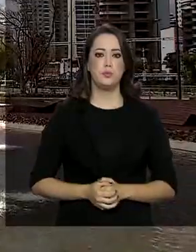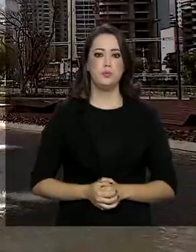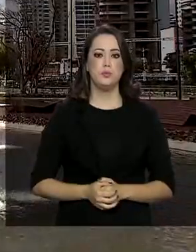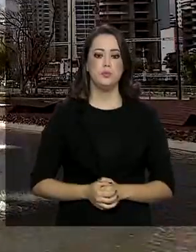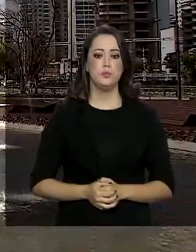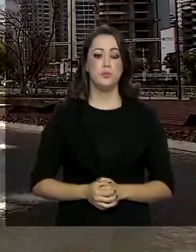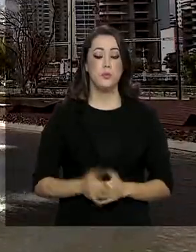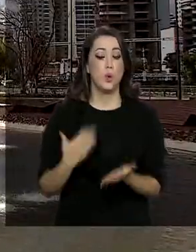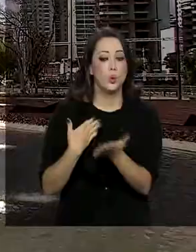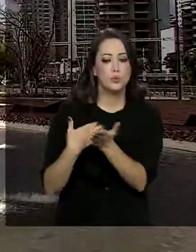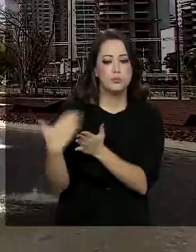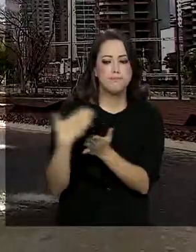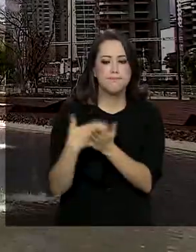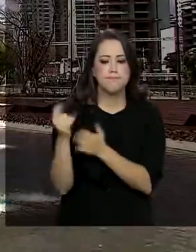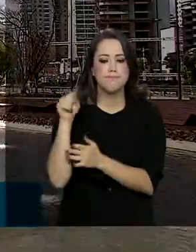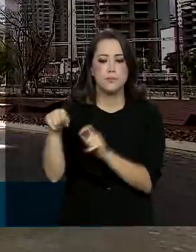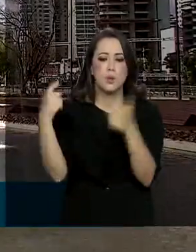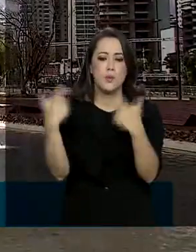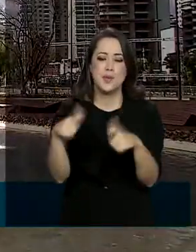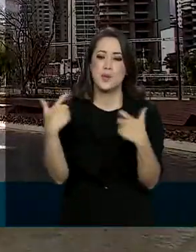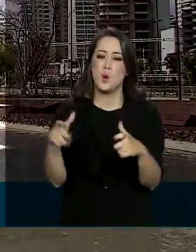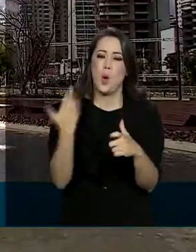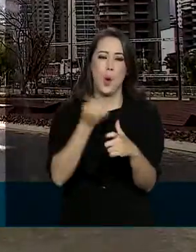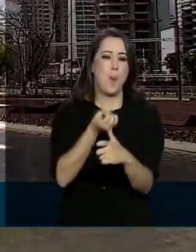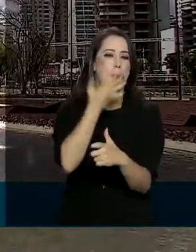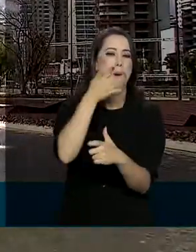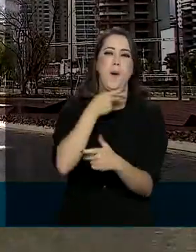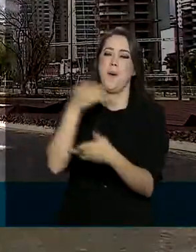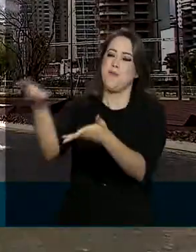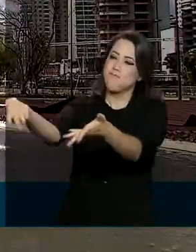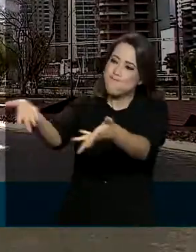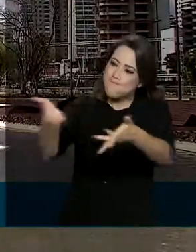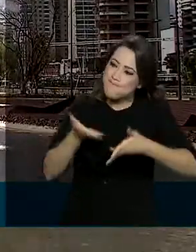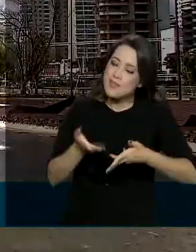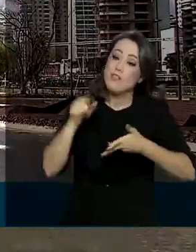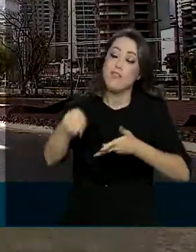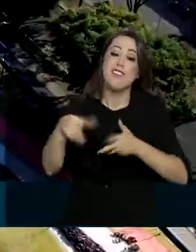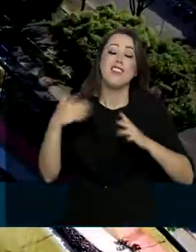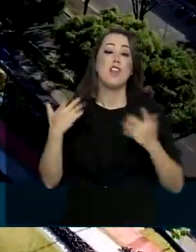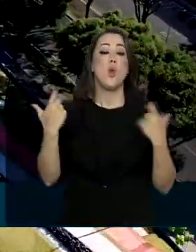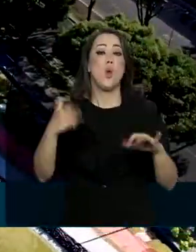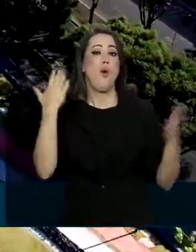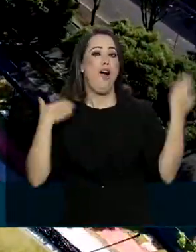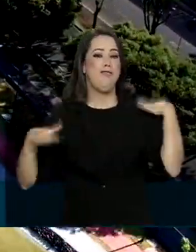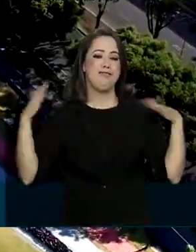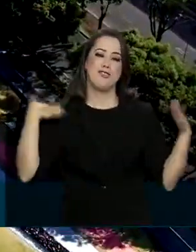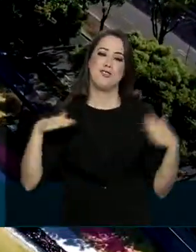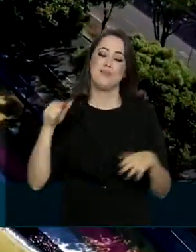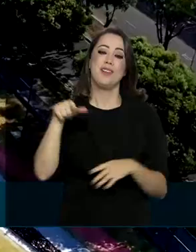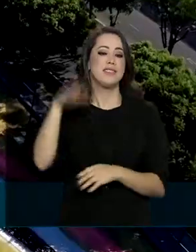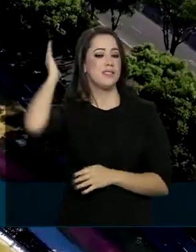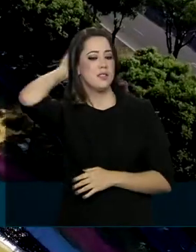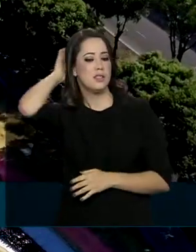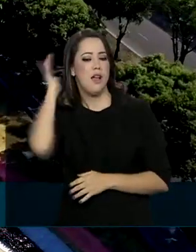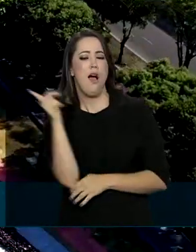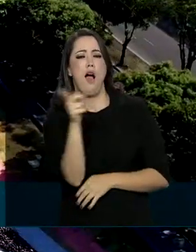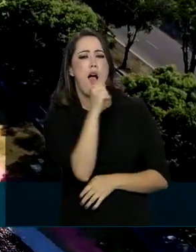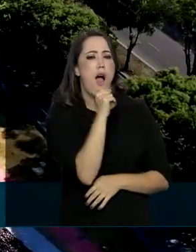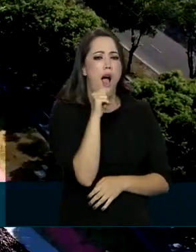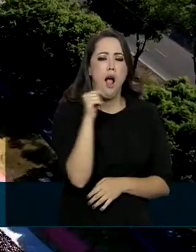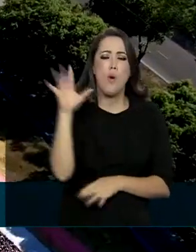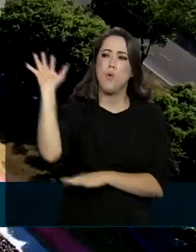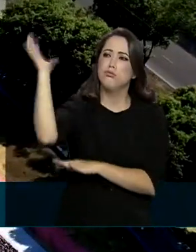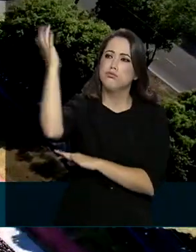Logo na entrada, a fonte dá as boas-vindas ao novo complexo de lazer de Belém. A água por todo lado e o verde